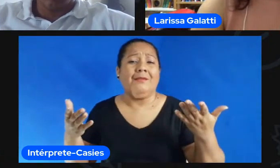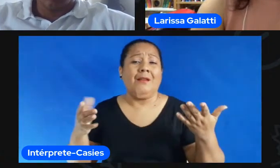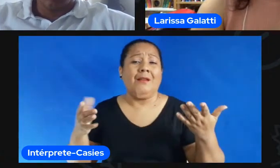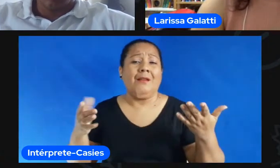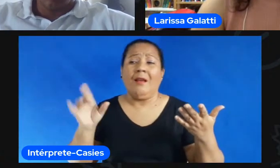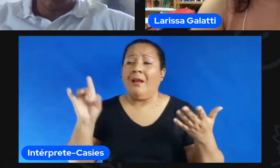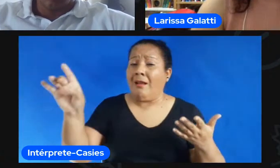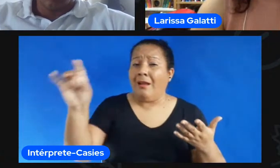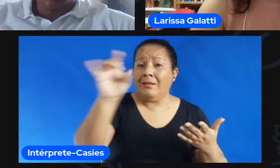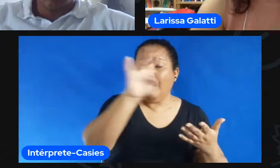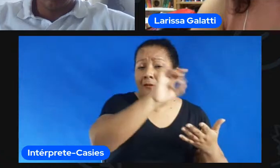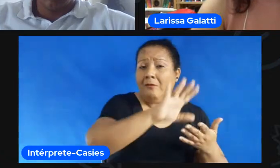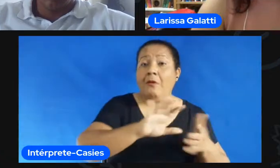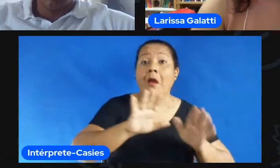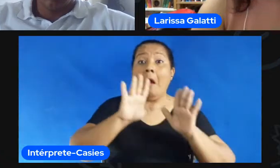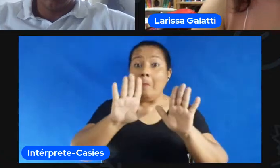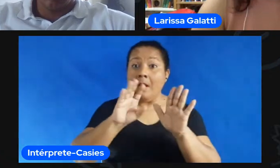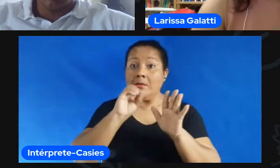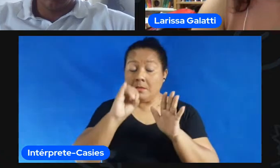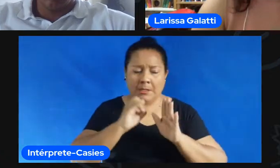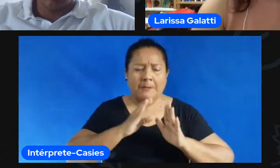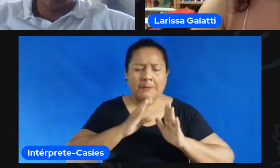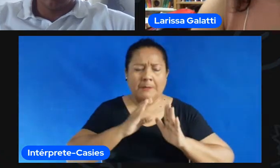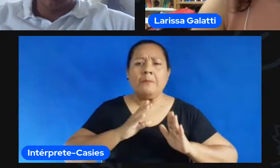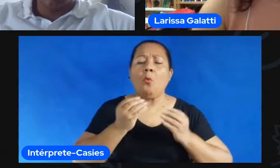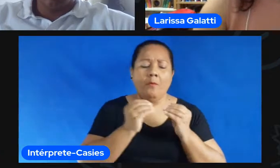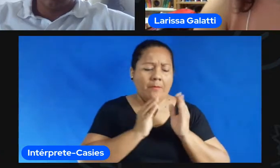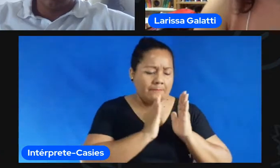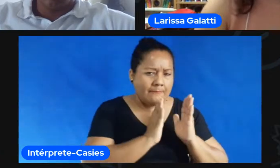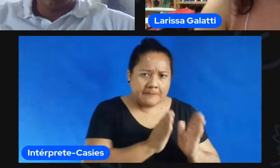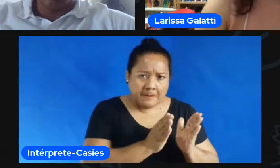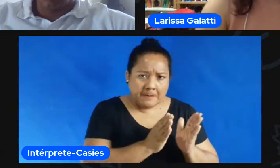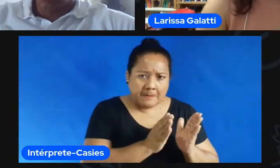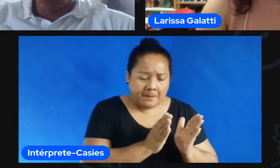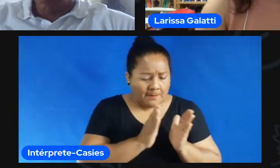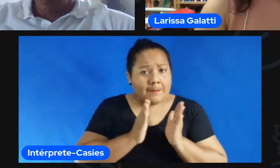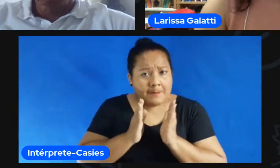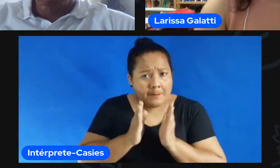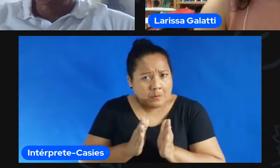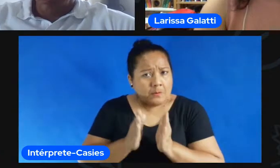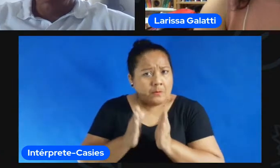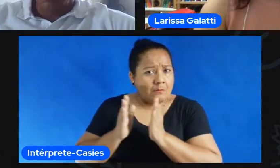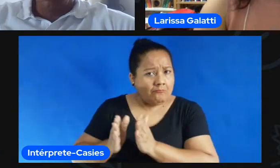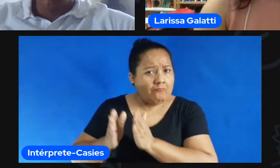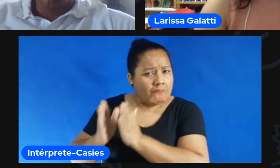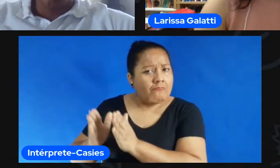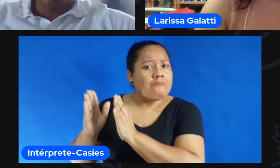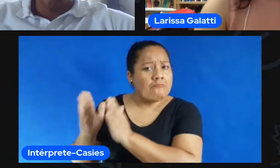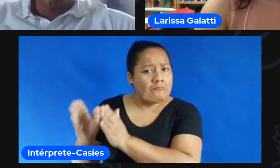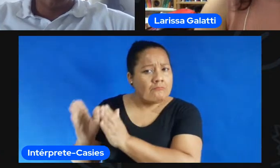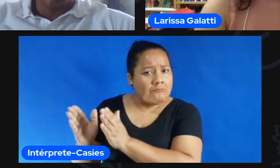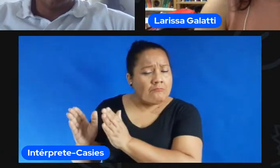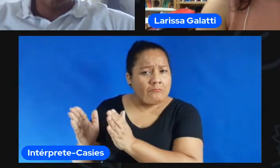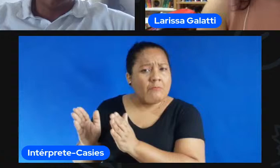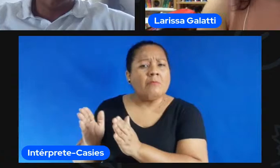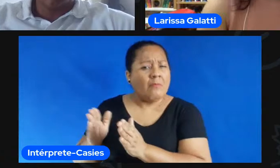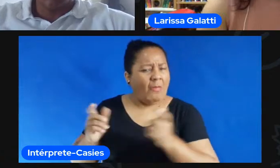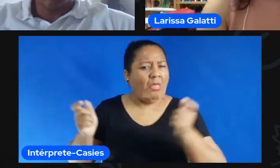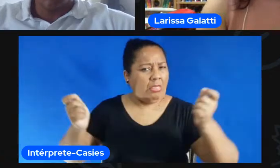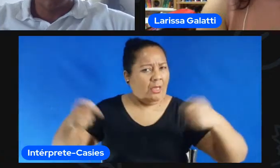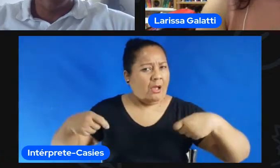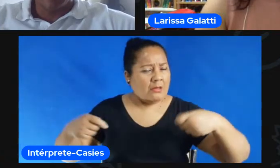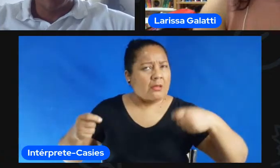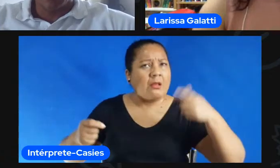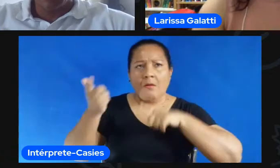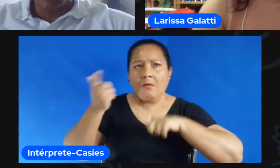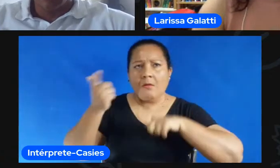possível mas se eu acho que isso é uma tendência viu ainda que a gente pense em longo prazo restrito a determinados ambientes que propiciam